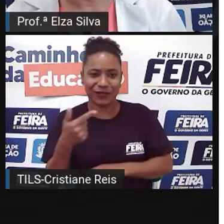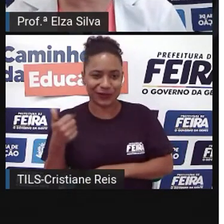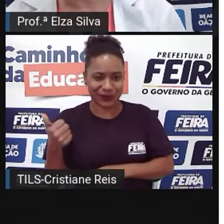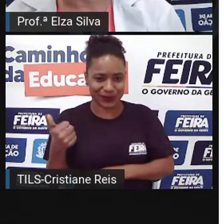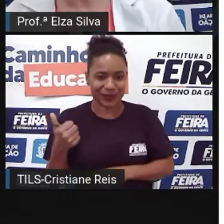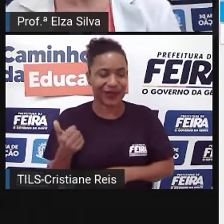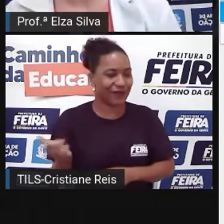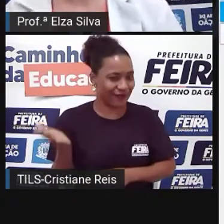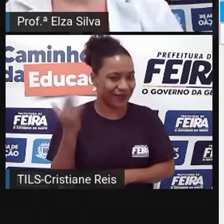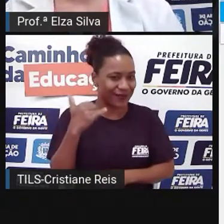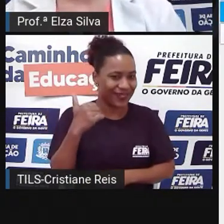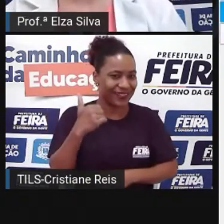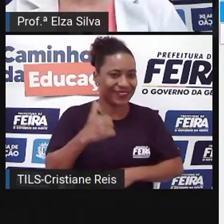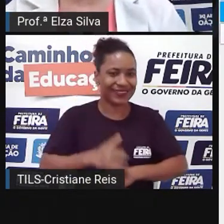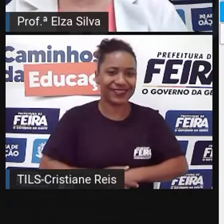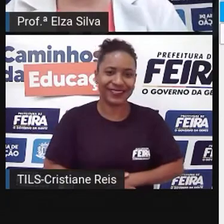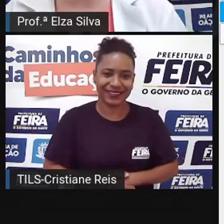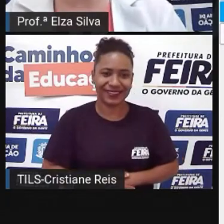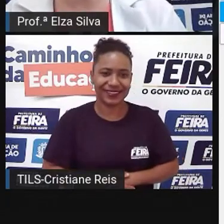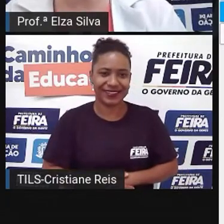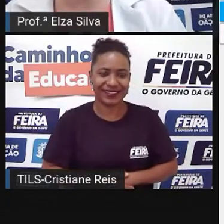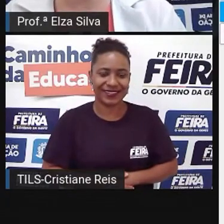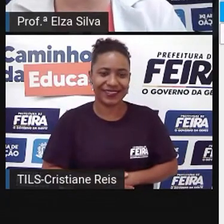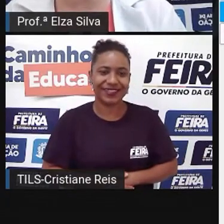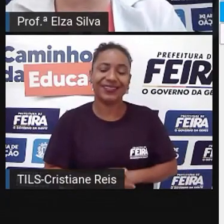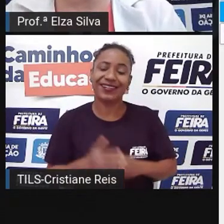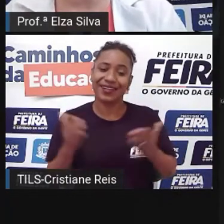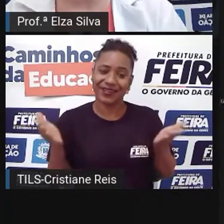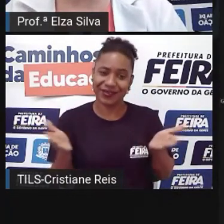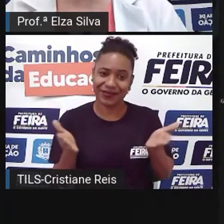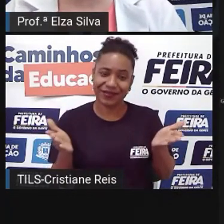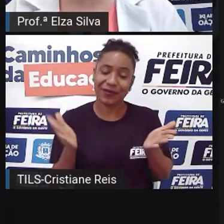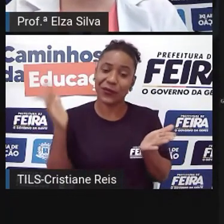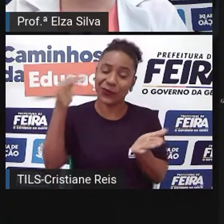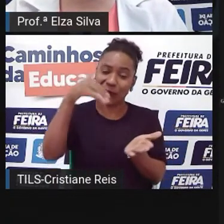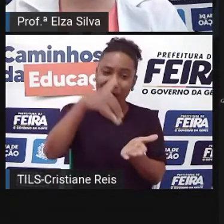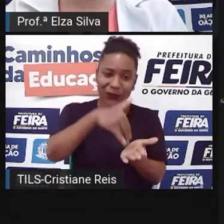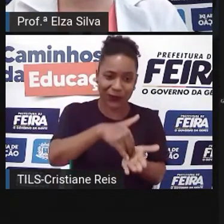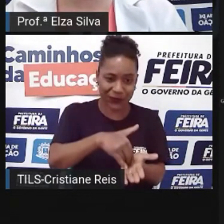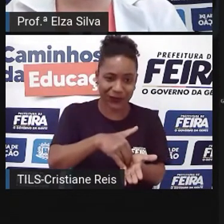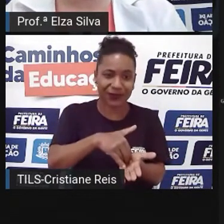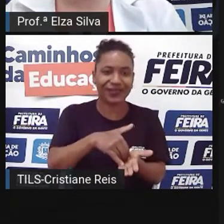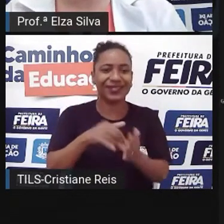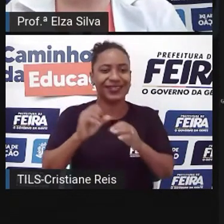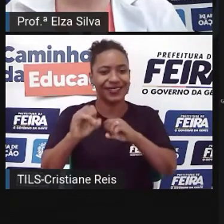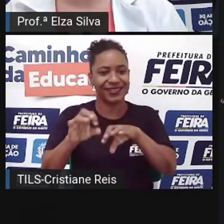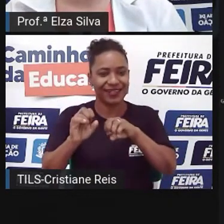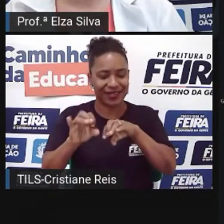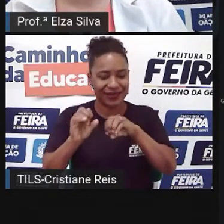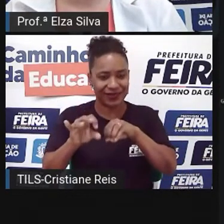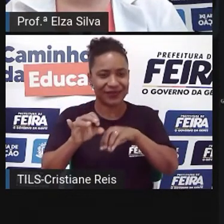Let's go E nós Já estamos chegando Ao finalzinho De nossa aula